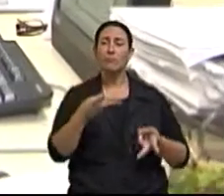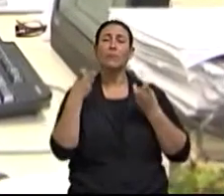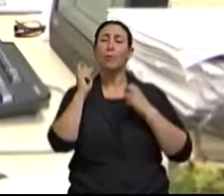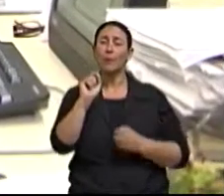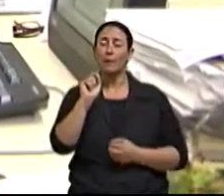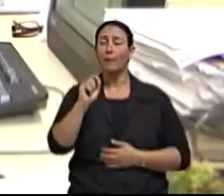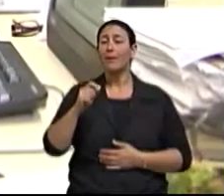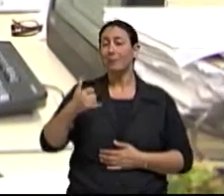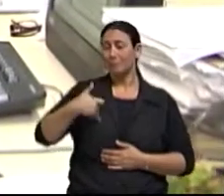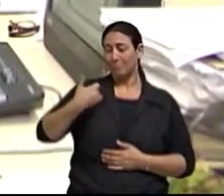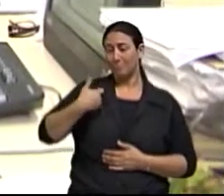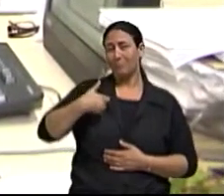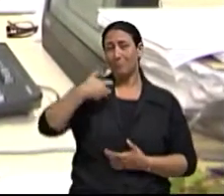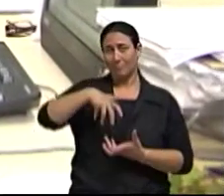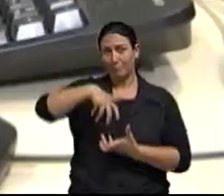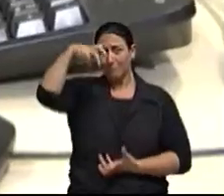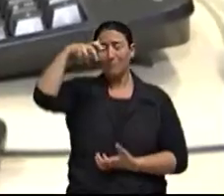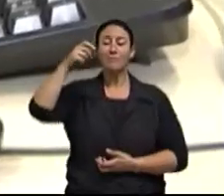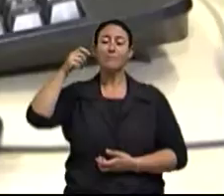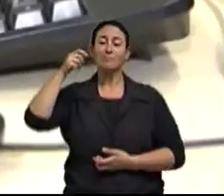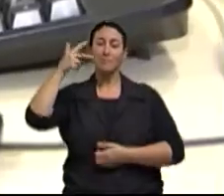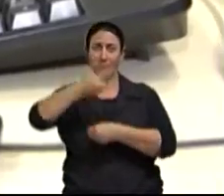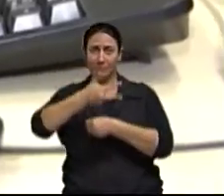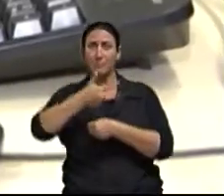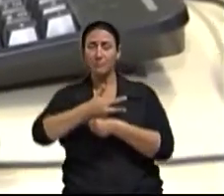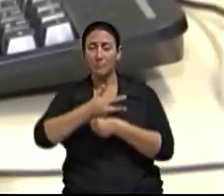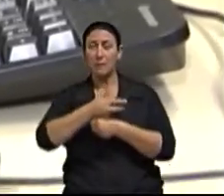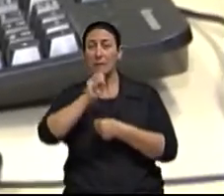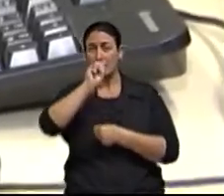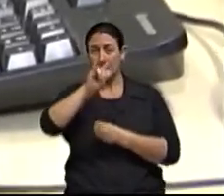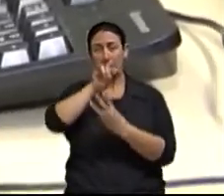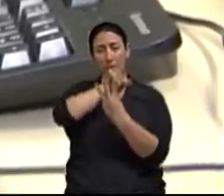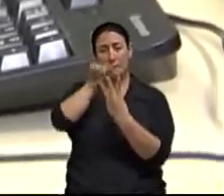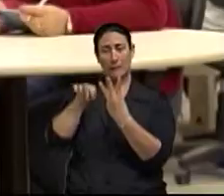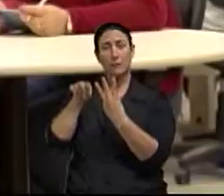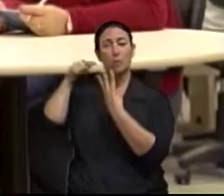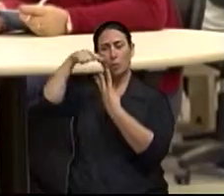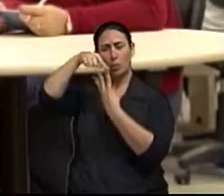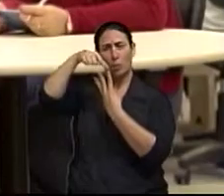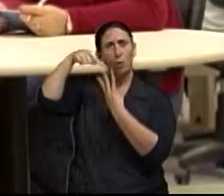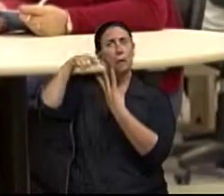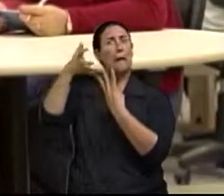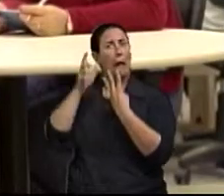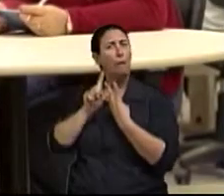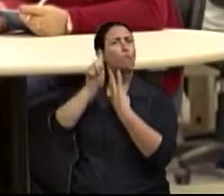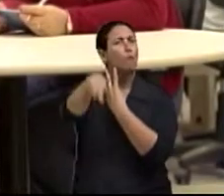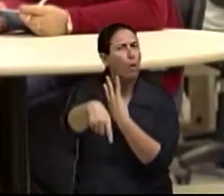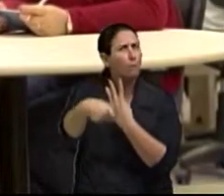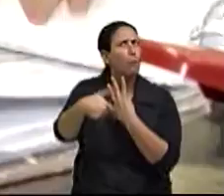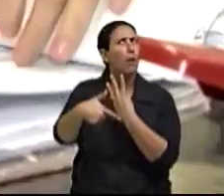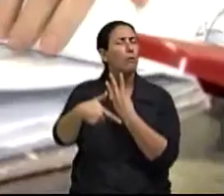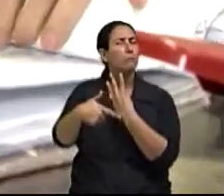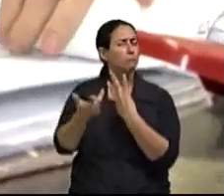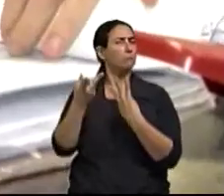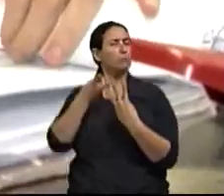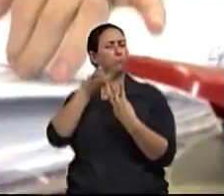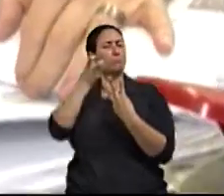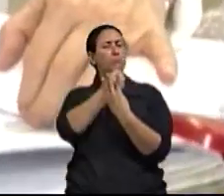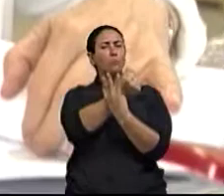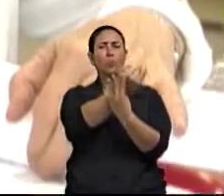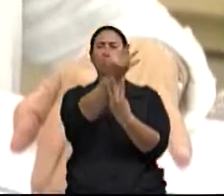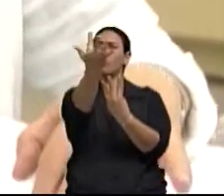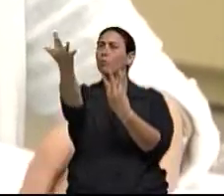que ele possa ficar melhor preparado. Se de três aposentados, dois estão de volta para o mercado de trabalho porque não